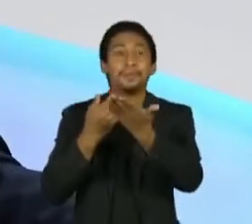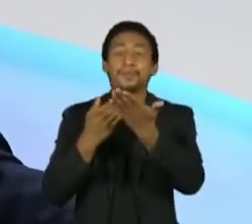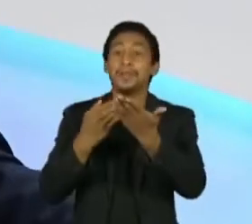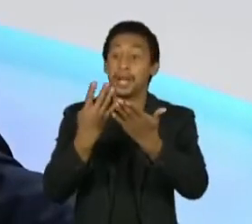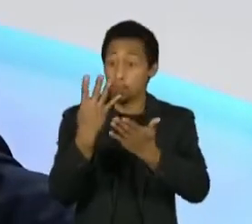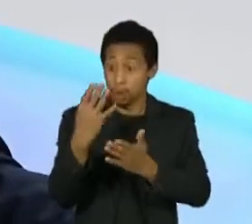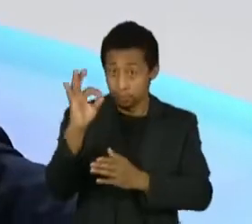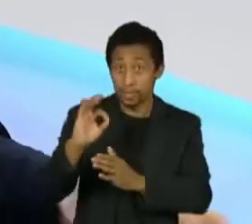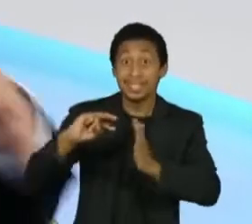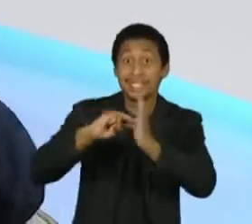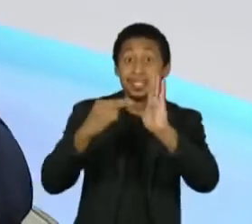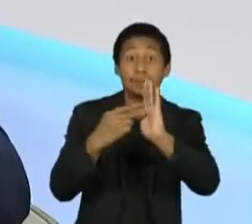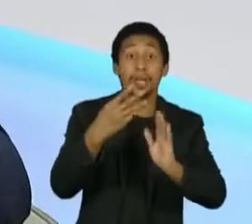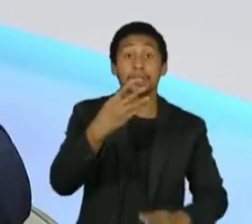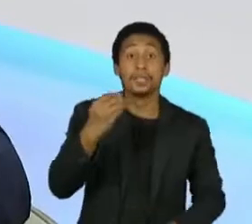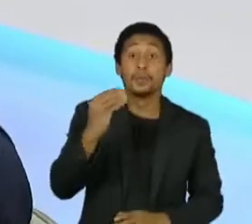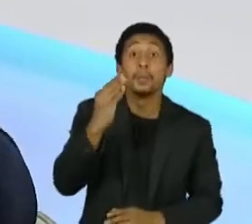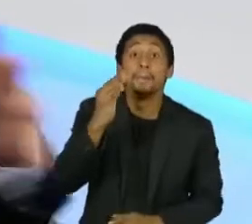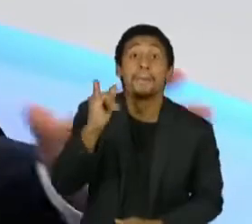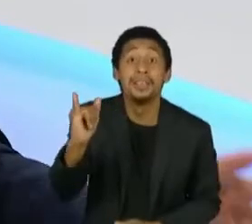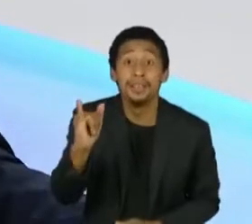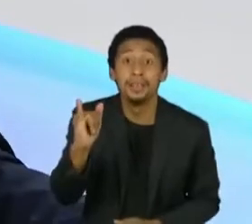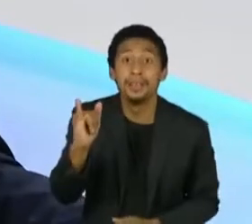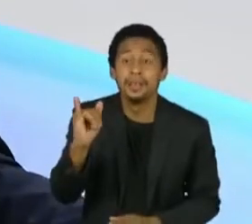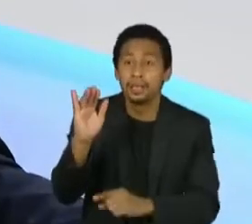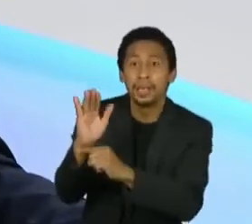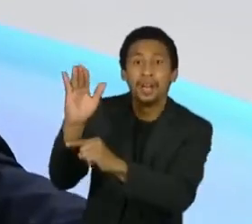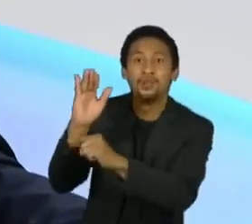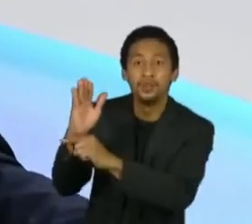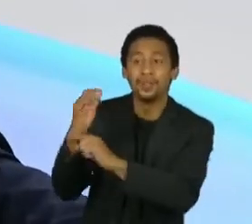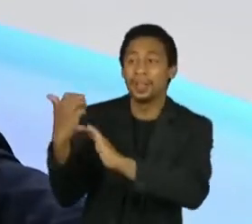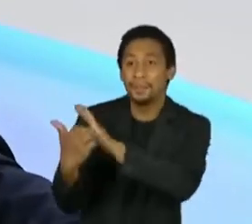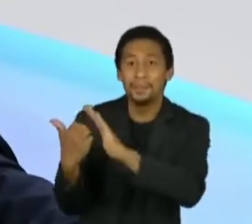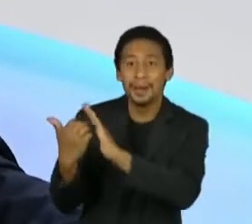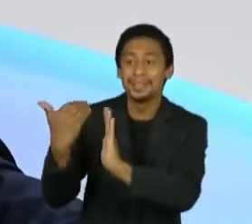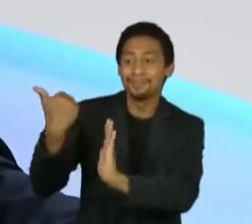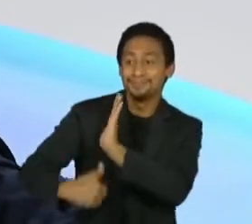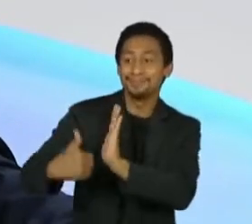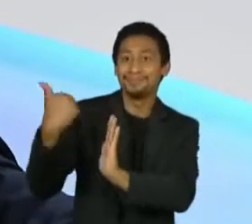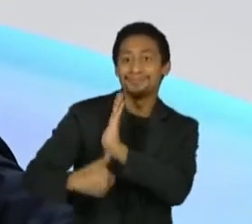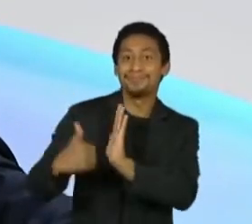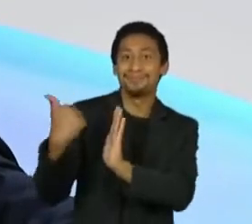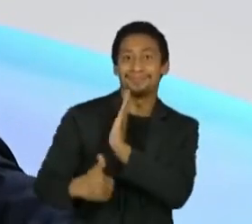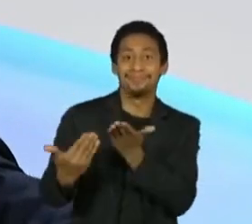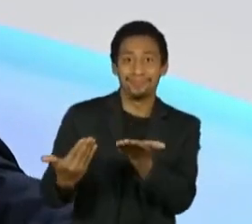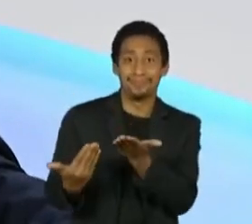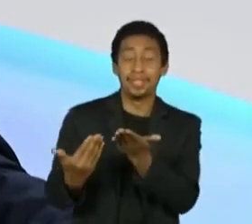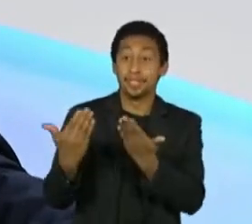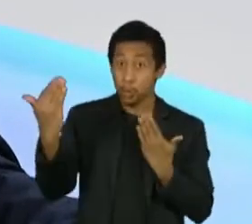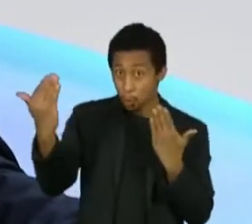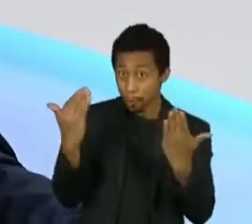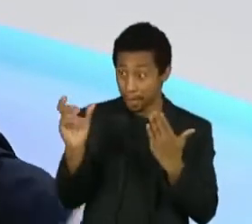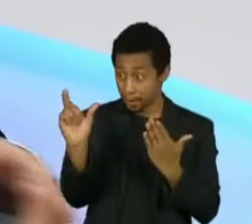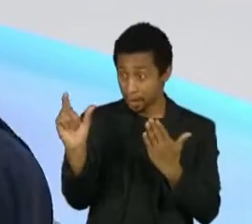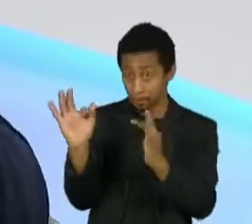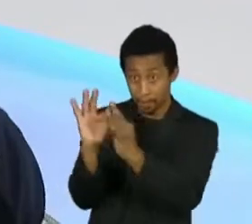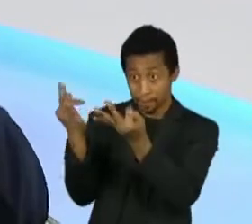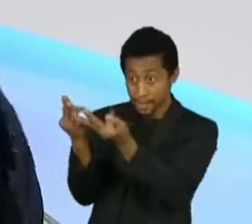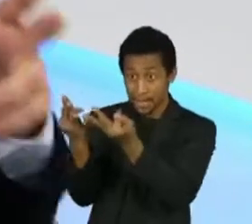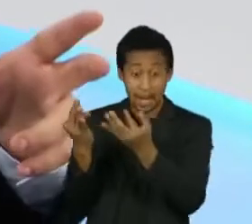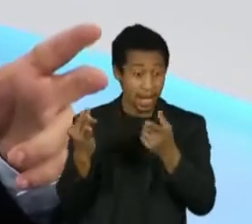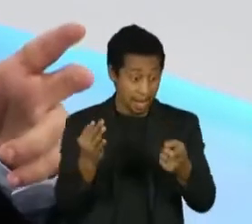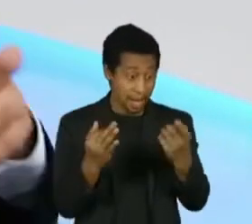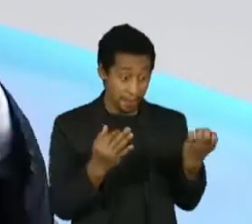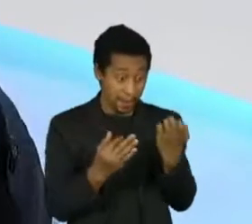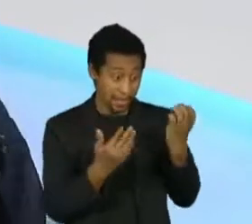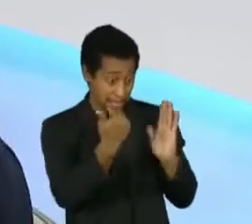bilhões de reais que vão para esses chamados gastos tributários. Quase 10 vezes o programa Bolsa Família. Então, o orçamento